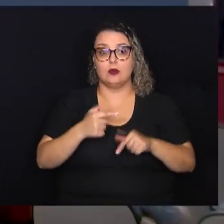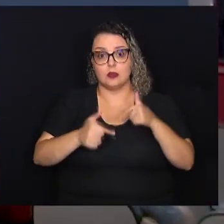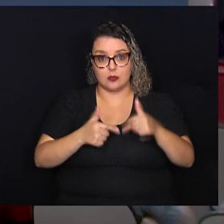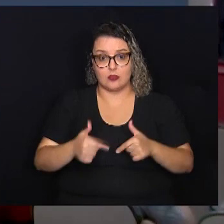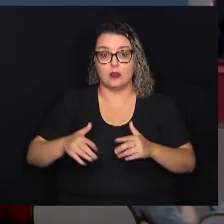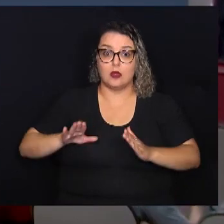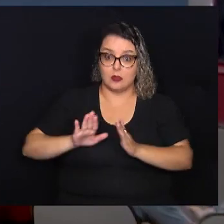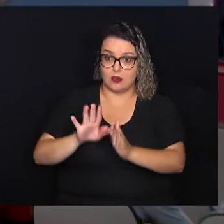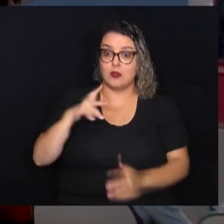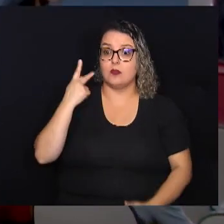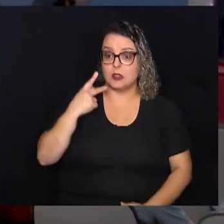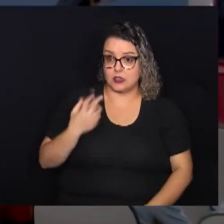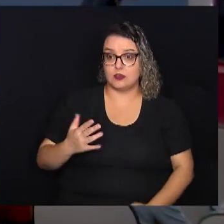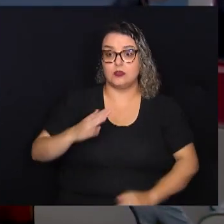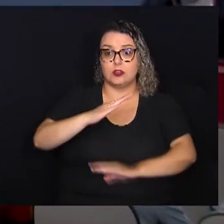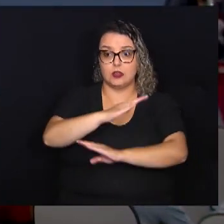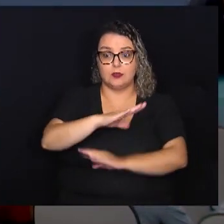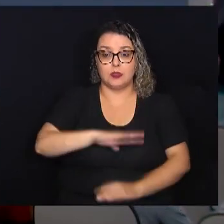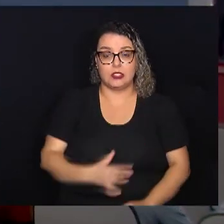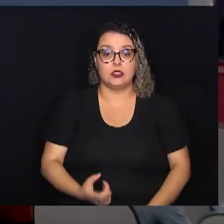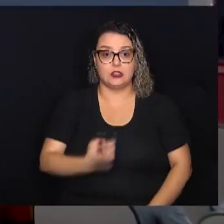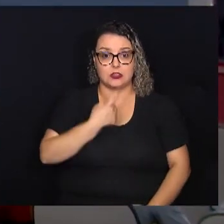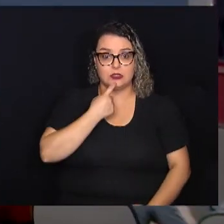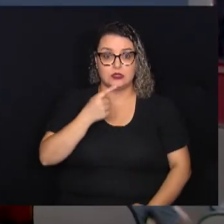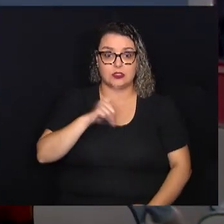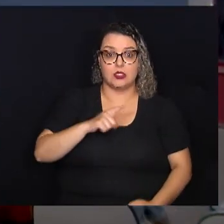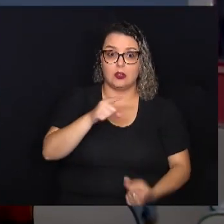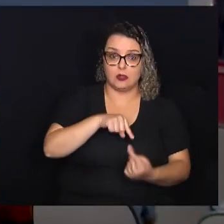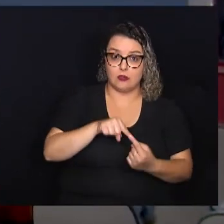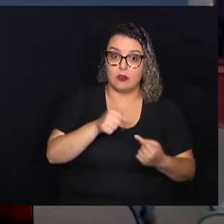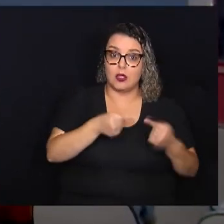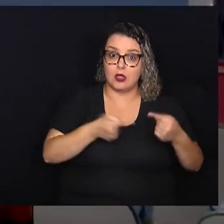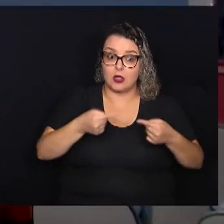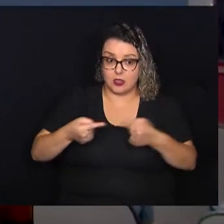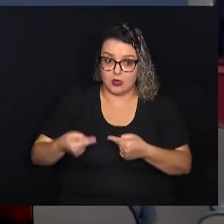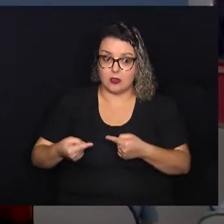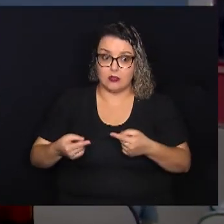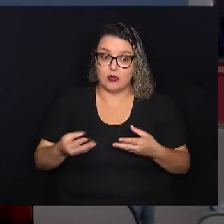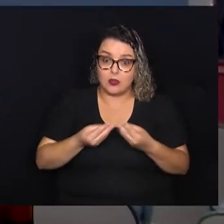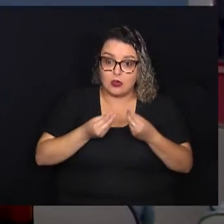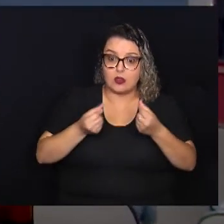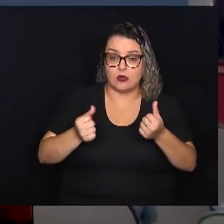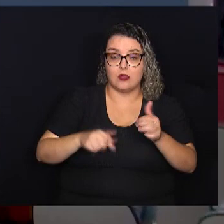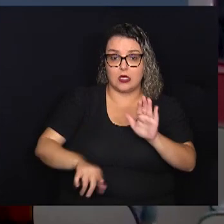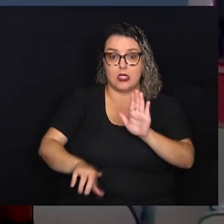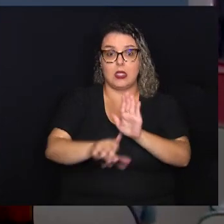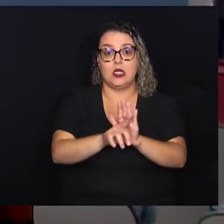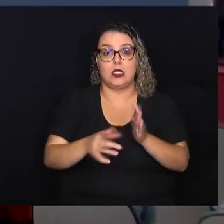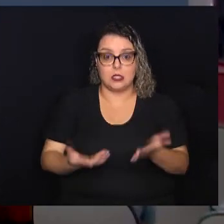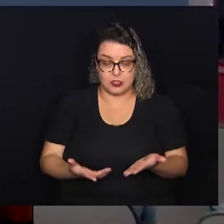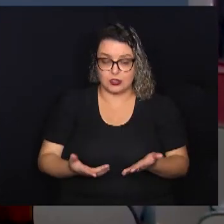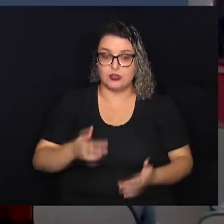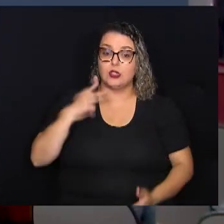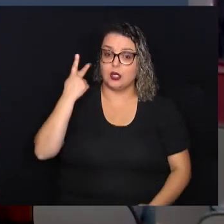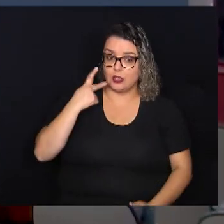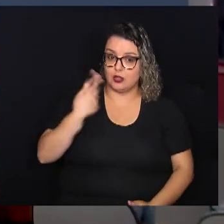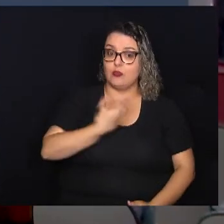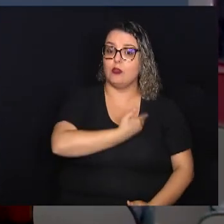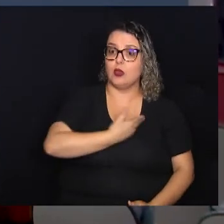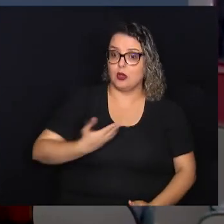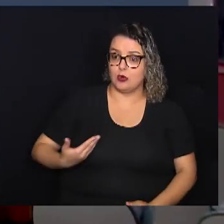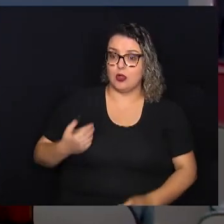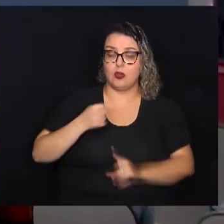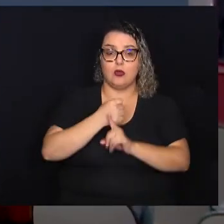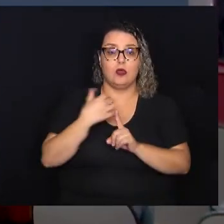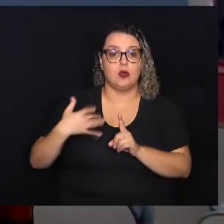parlamentares da Câmara Municipal de Campinas têm como objetivo debater e aprimorar a legislação e políticas públicas com a sociedade